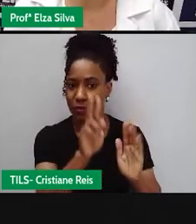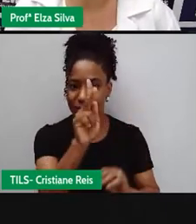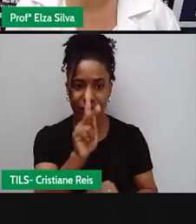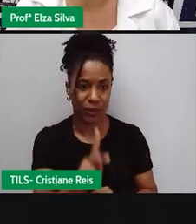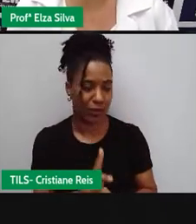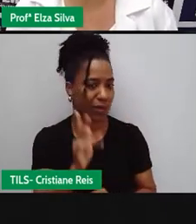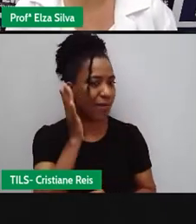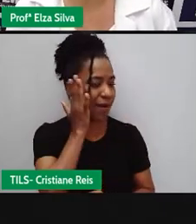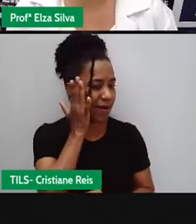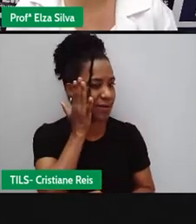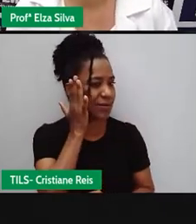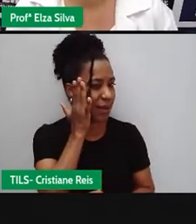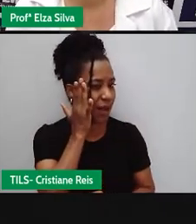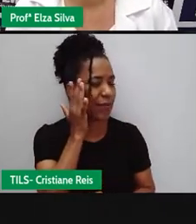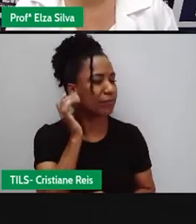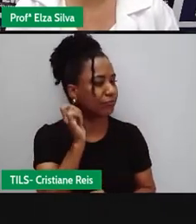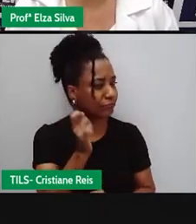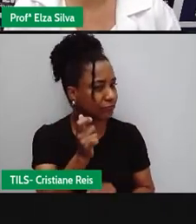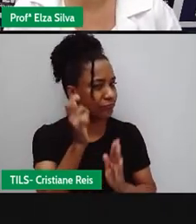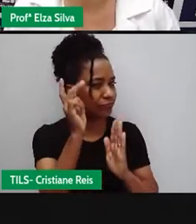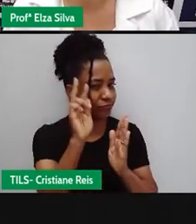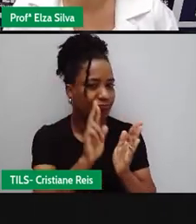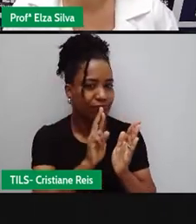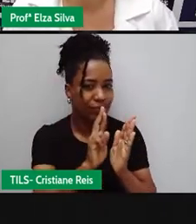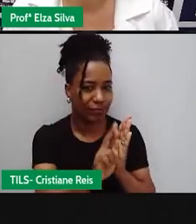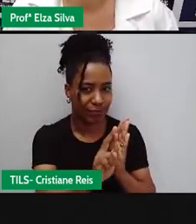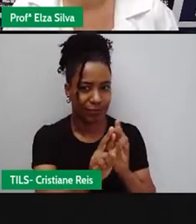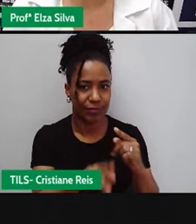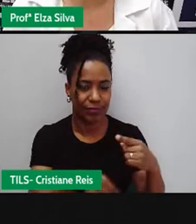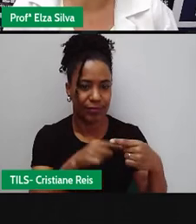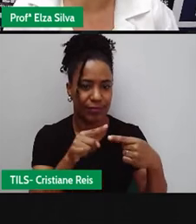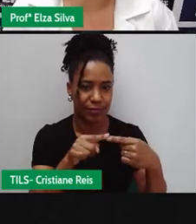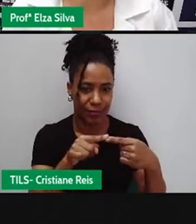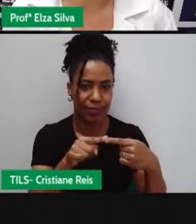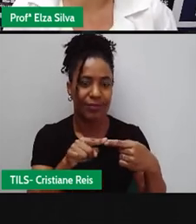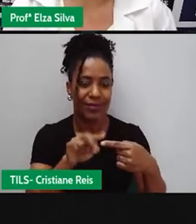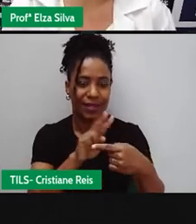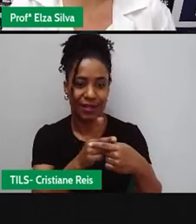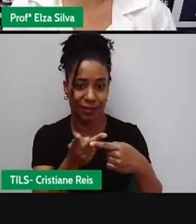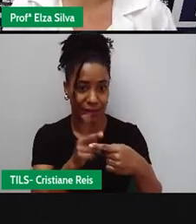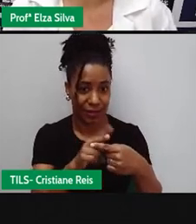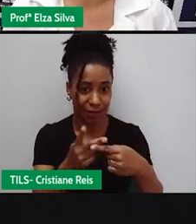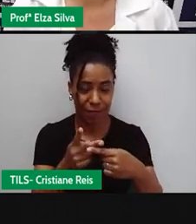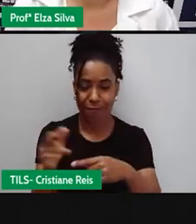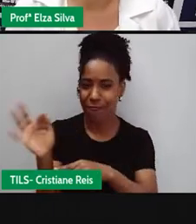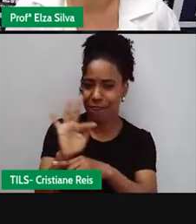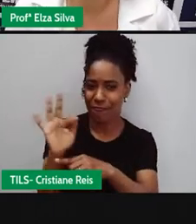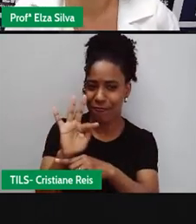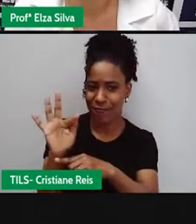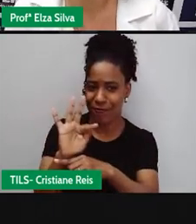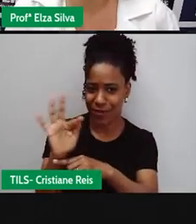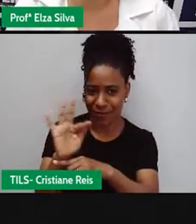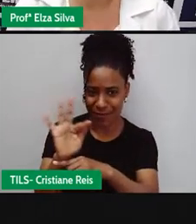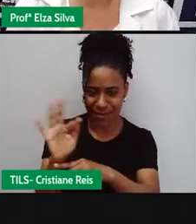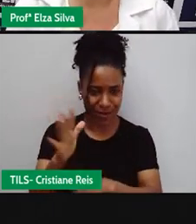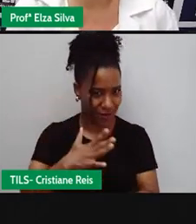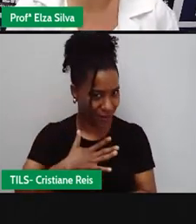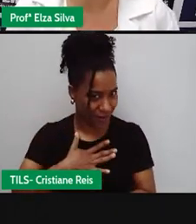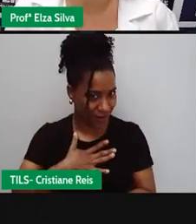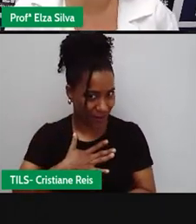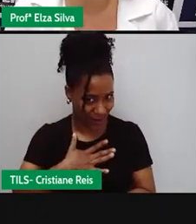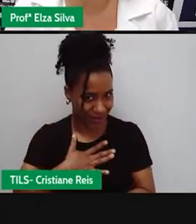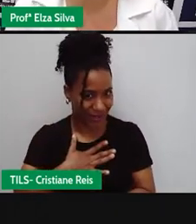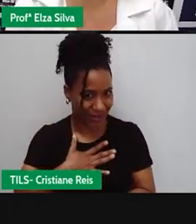acordo com o seu ponto de vista. Do you like most? Você gosta de filmes? Geralmente, quase